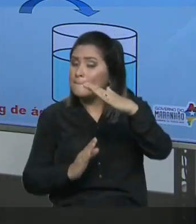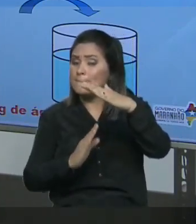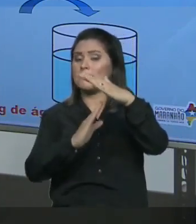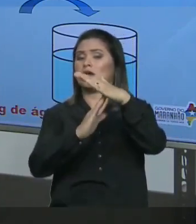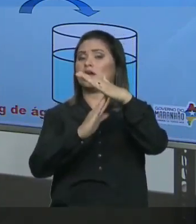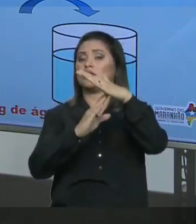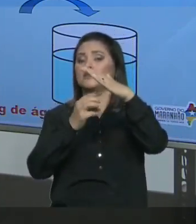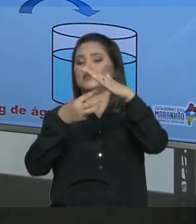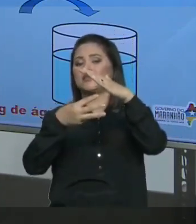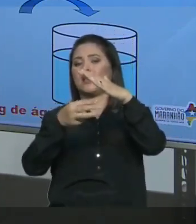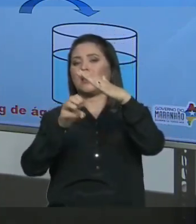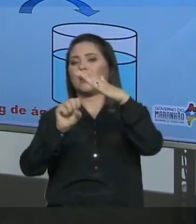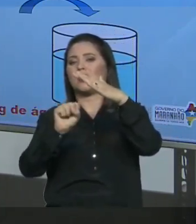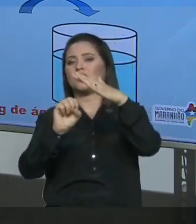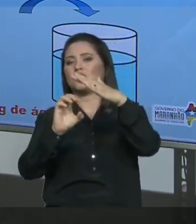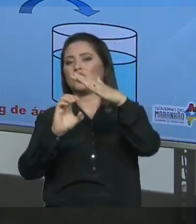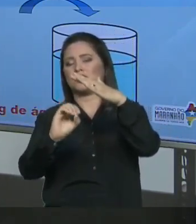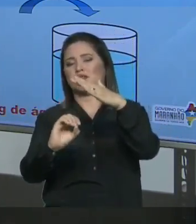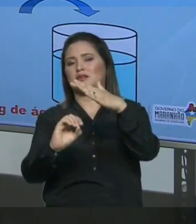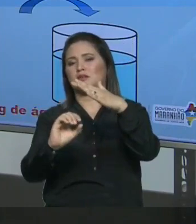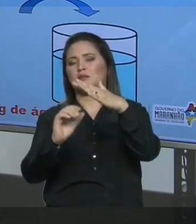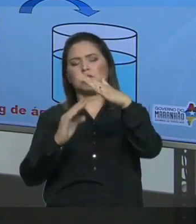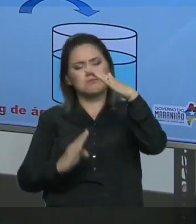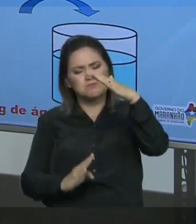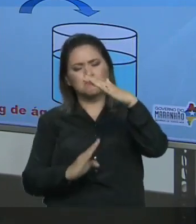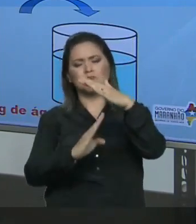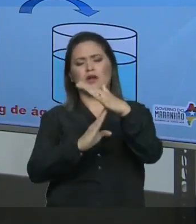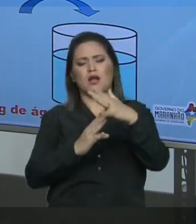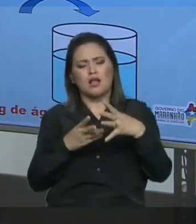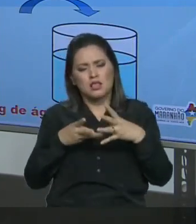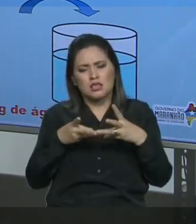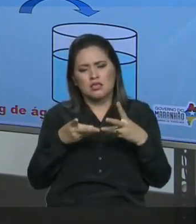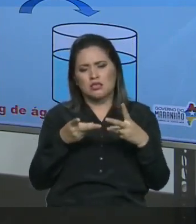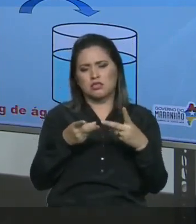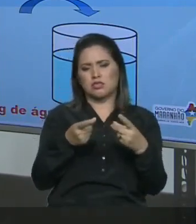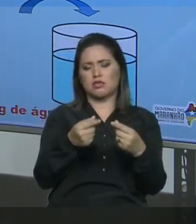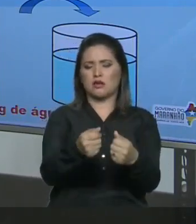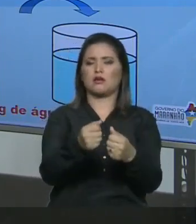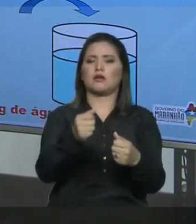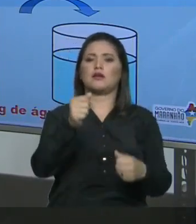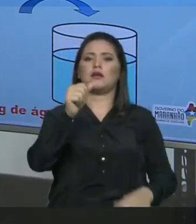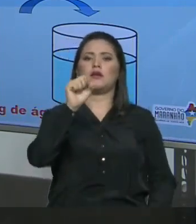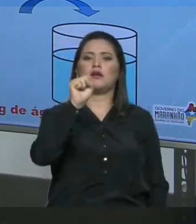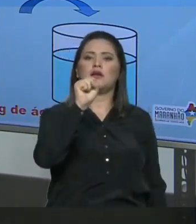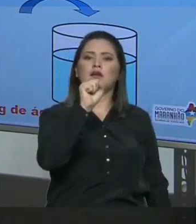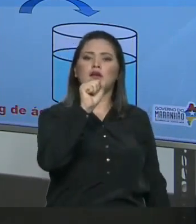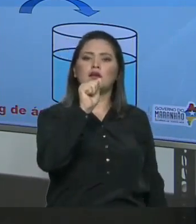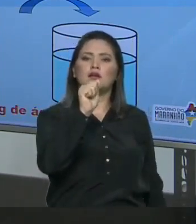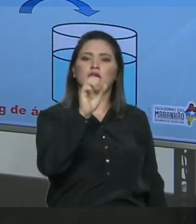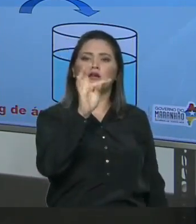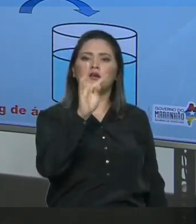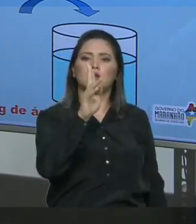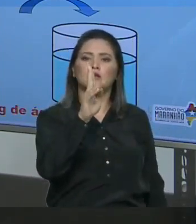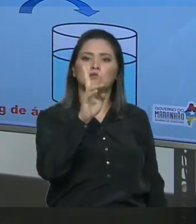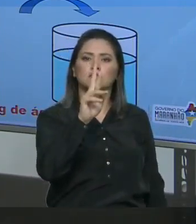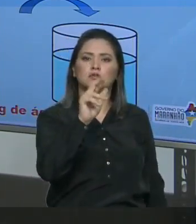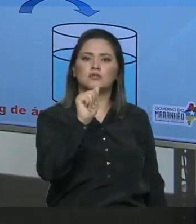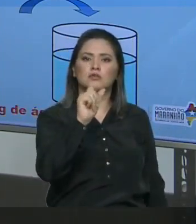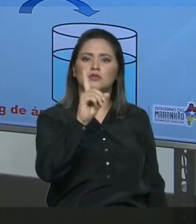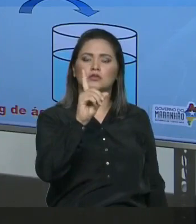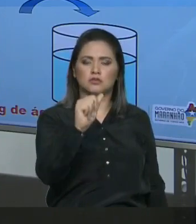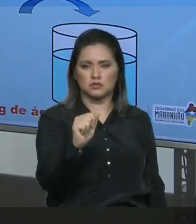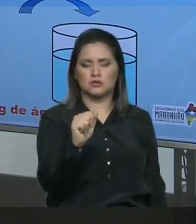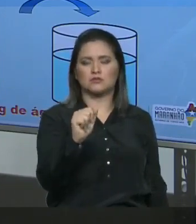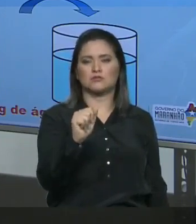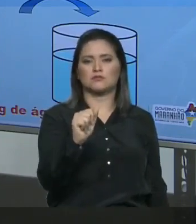De solubilidade Do sal Naquela massa de água A solução Será classificada Como saturada Ou seja Eu coloquei A quantidade de